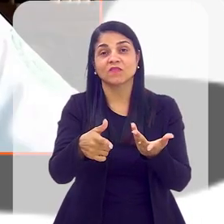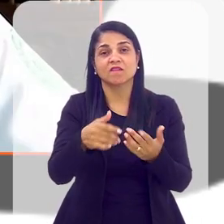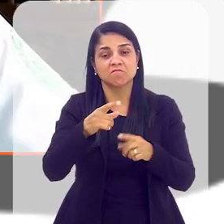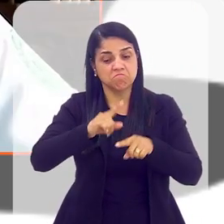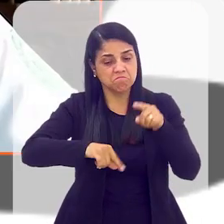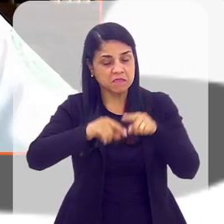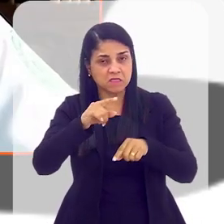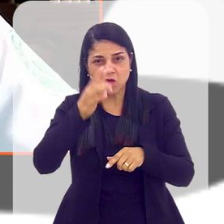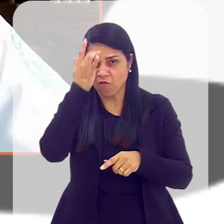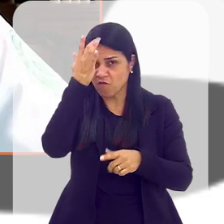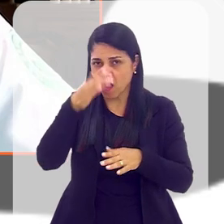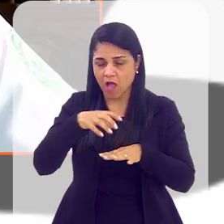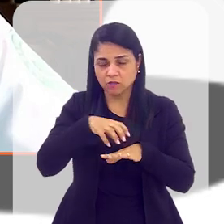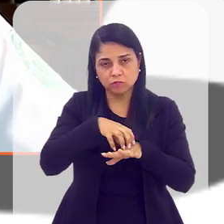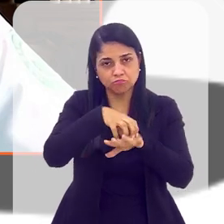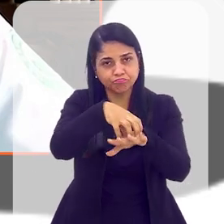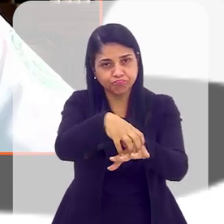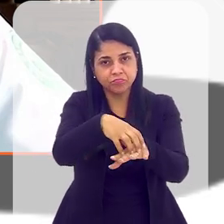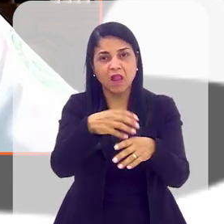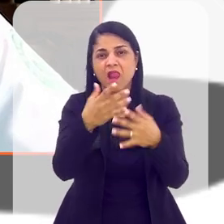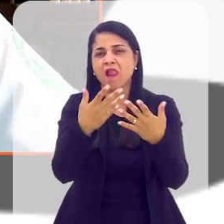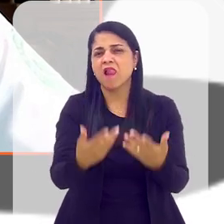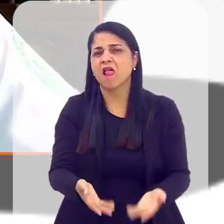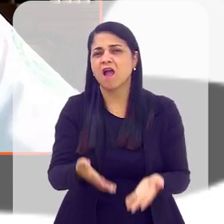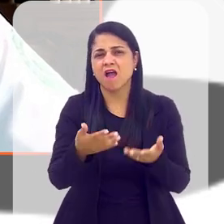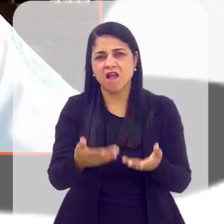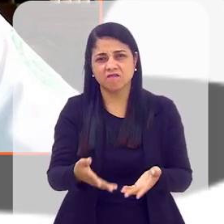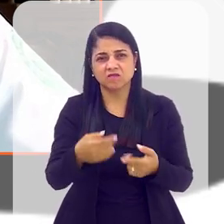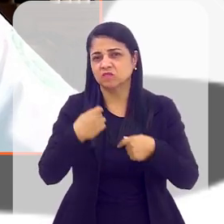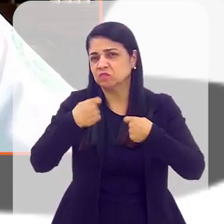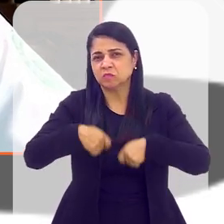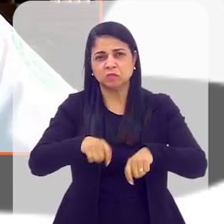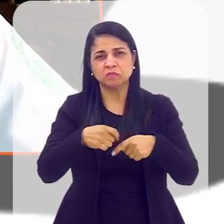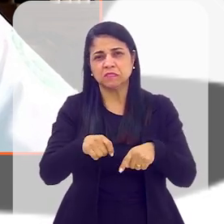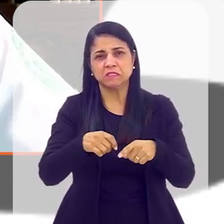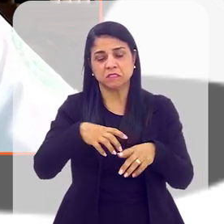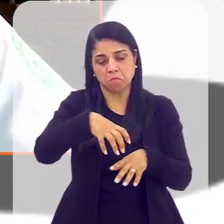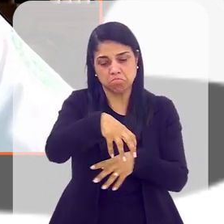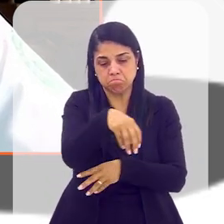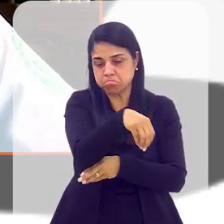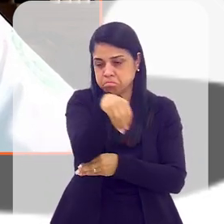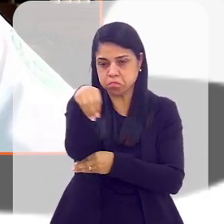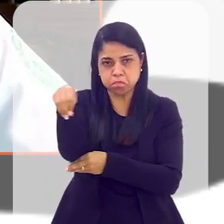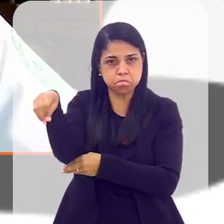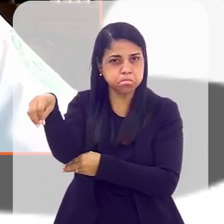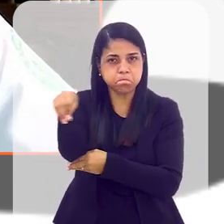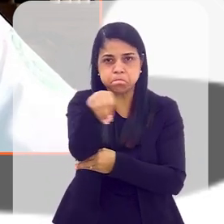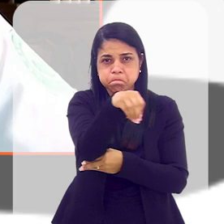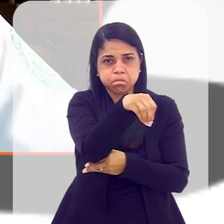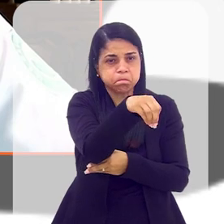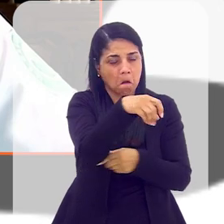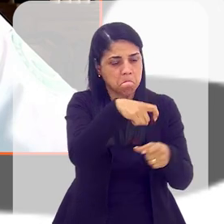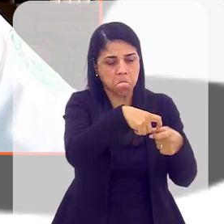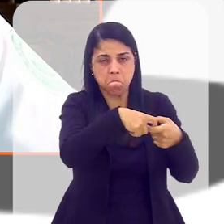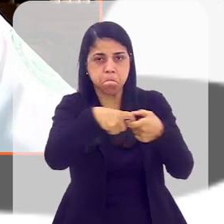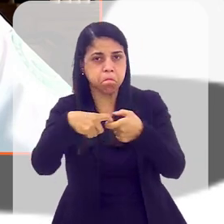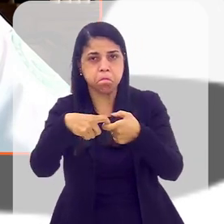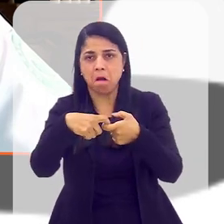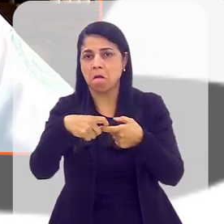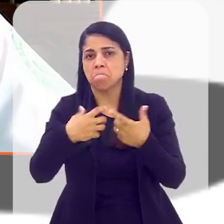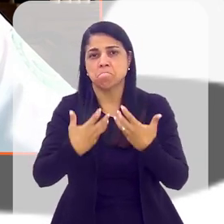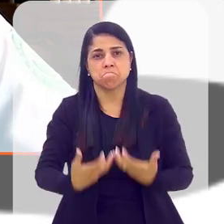um material muito mais fácil de transportar. Ele é muito leve. Não precisa de equipamentos de elevação pesado. Não precisa de grandes guinchos.